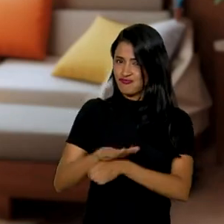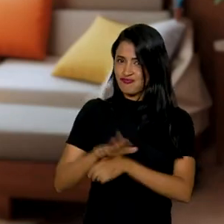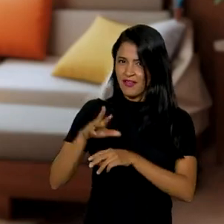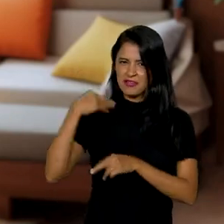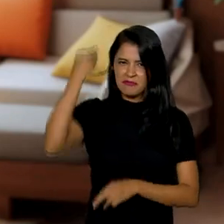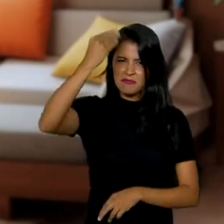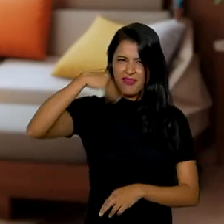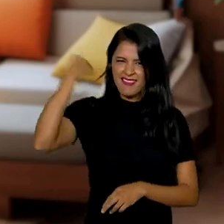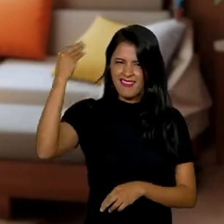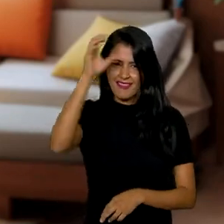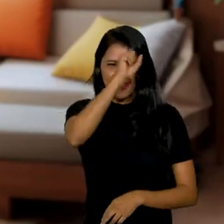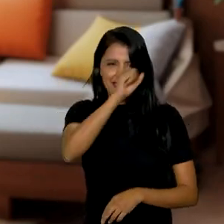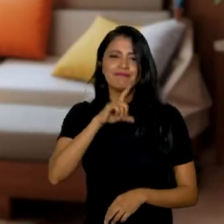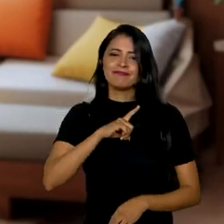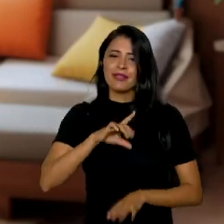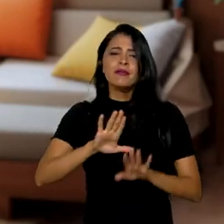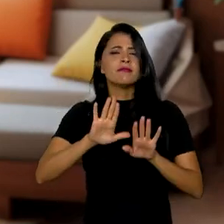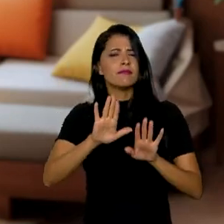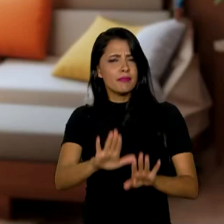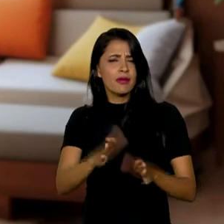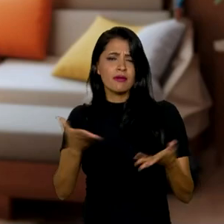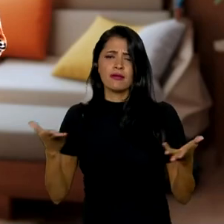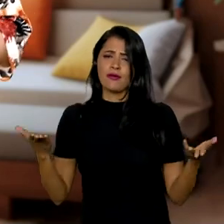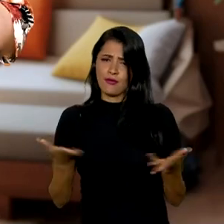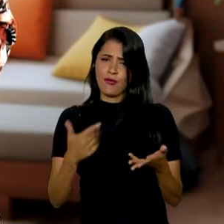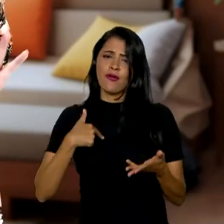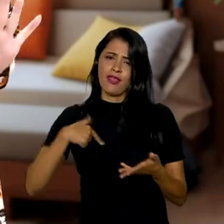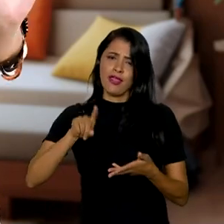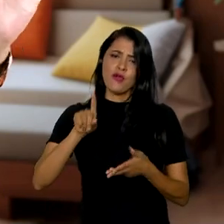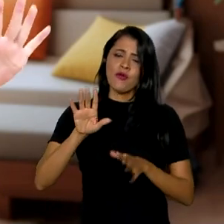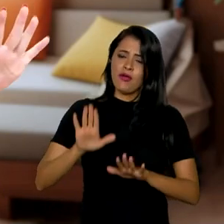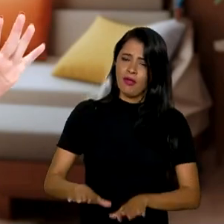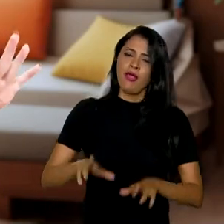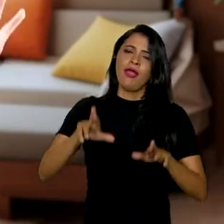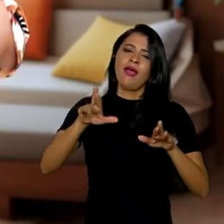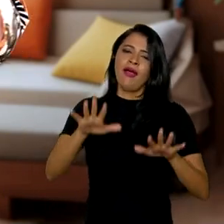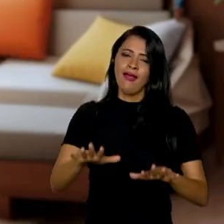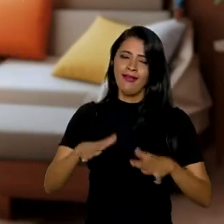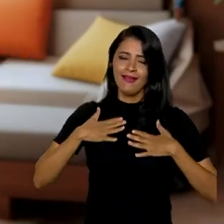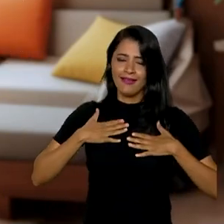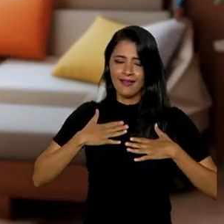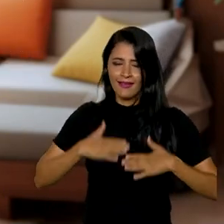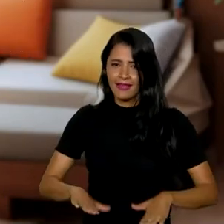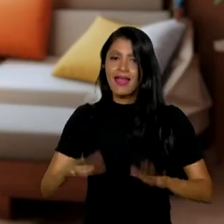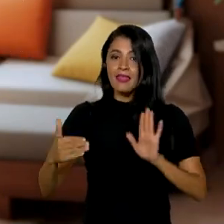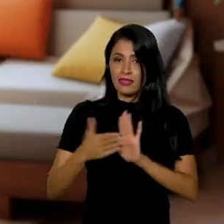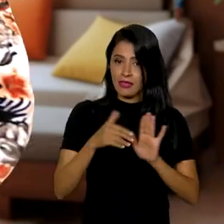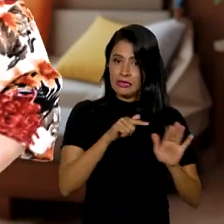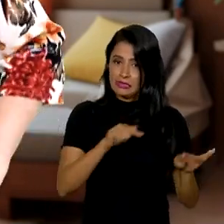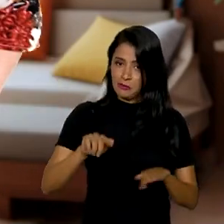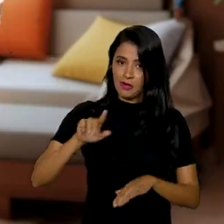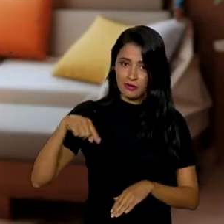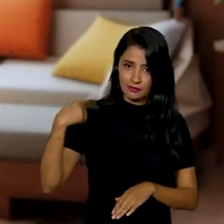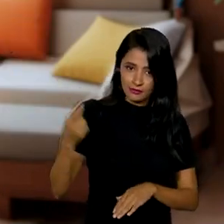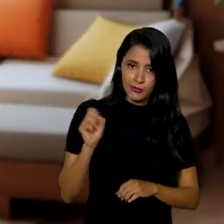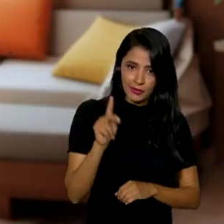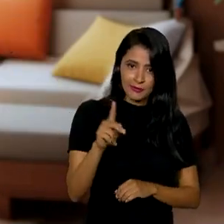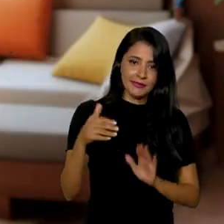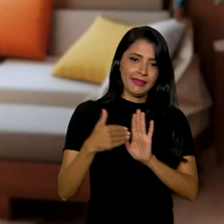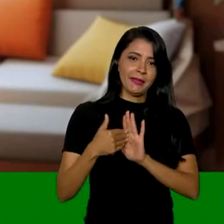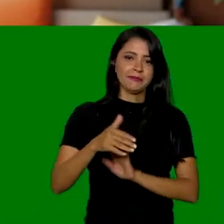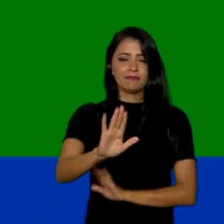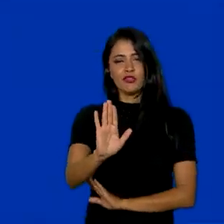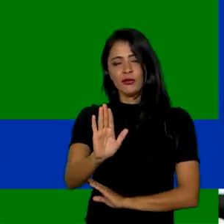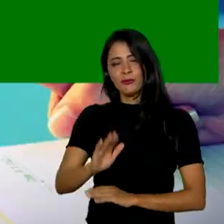experiências e aprendizados. Mas agora eu vou descansar um pouquinho. Só até semana que vem, tá? Até lá!